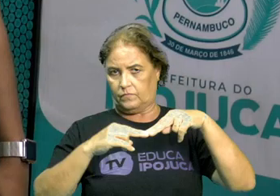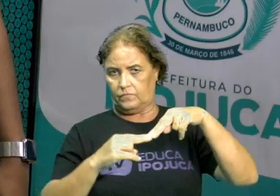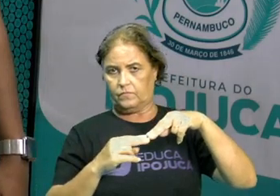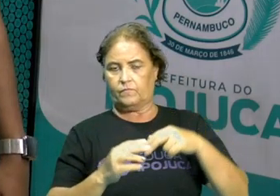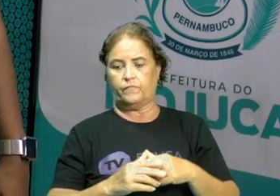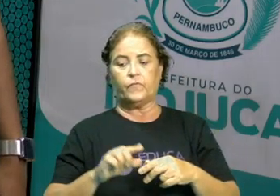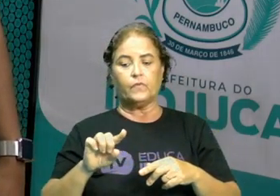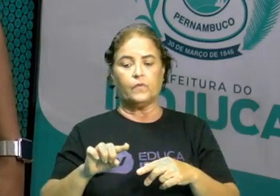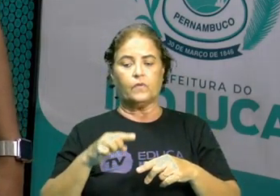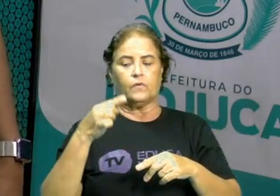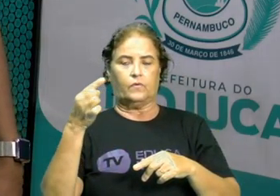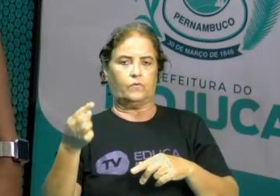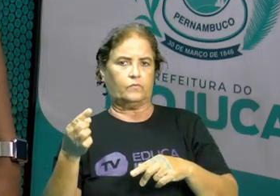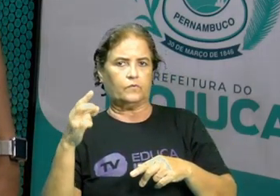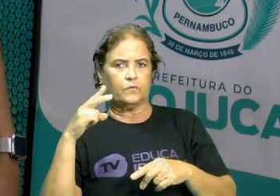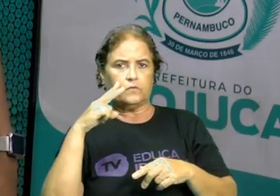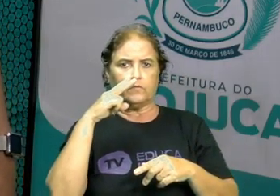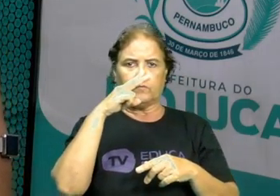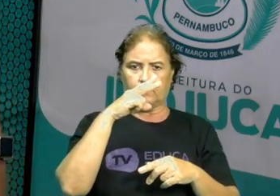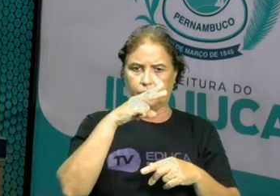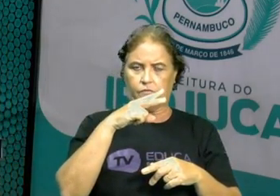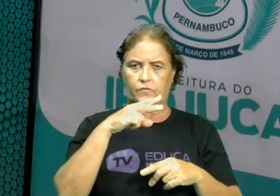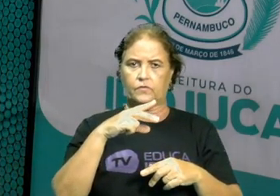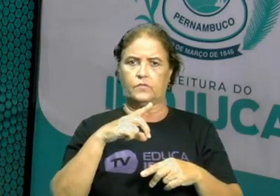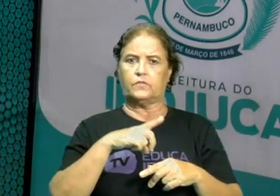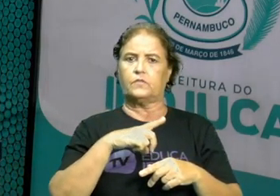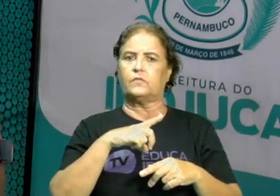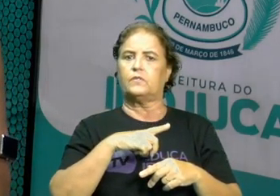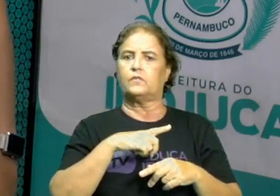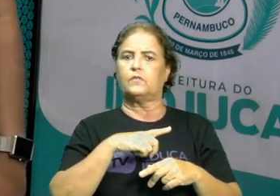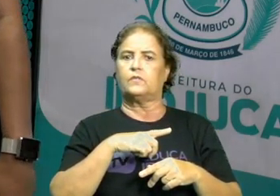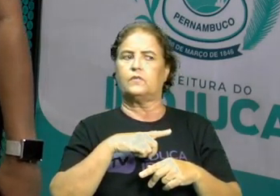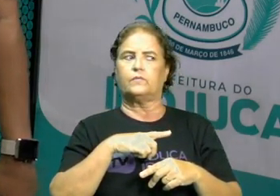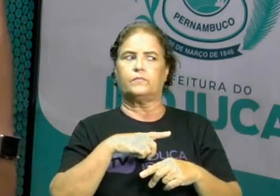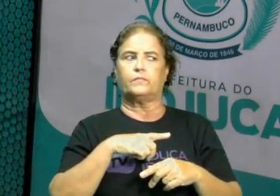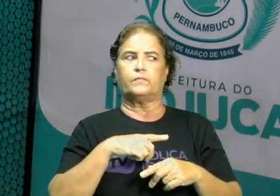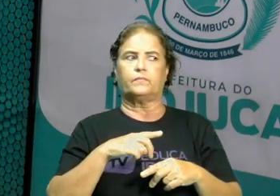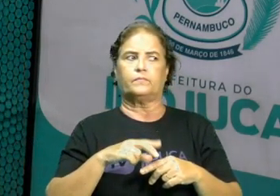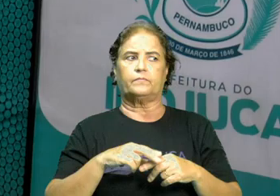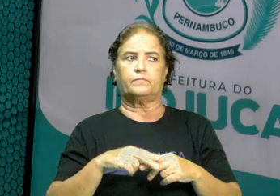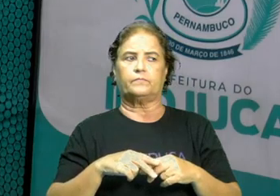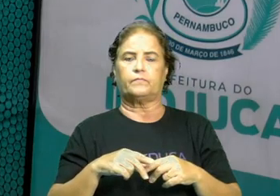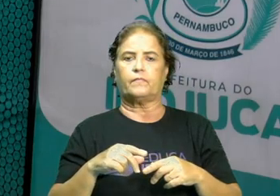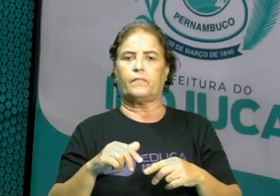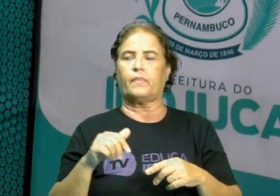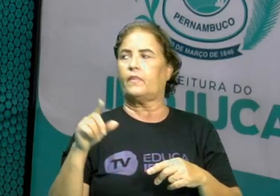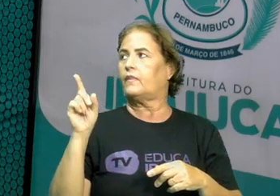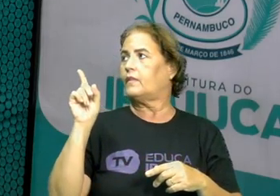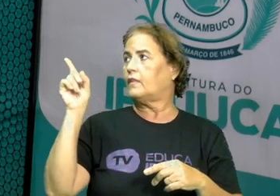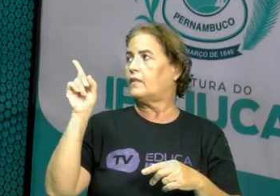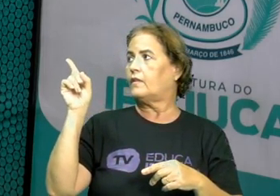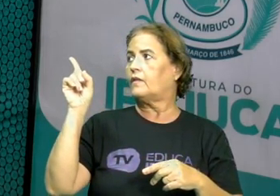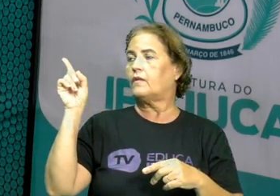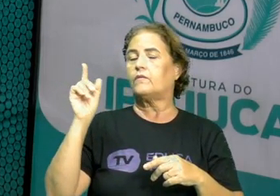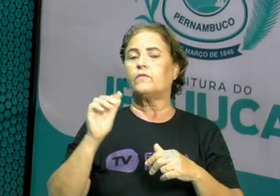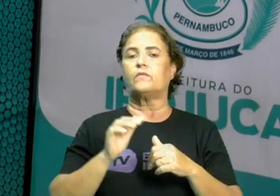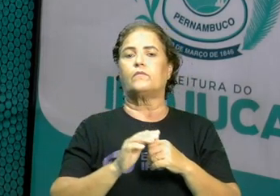Uma outra força, que eu tenho um outro tipo de alavanca, é o que nós chamamos de alavanca